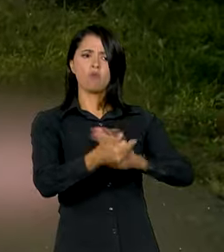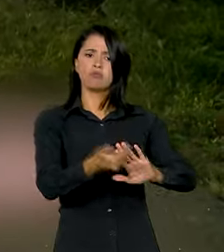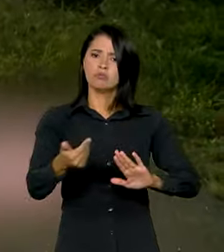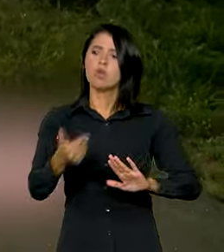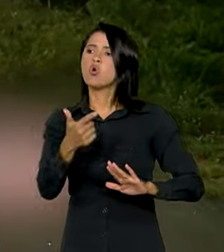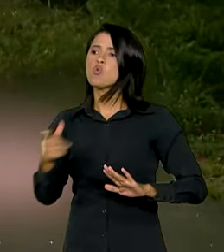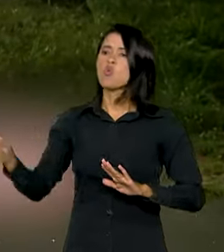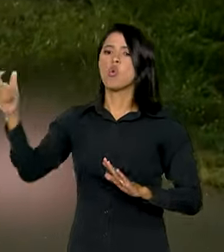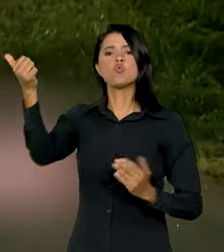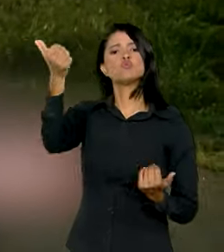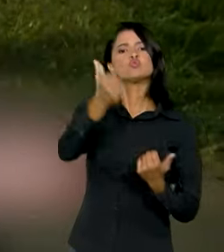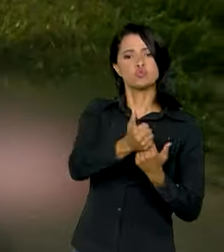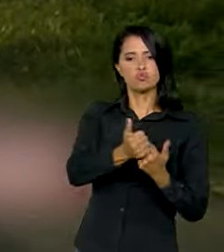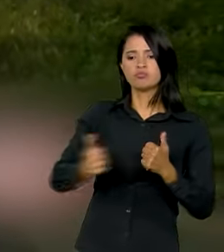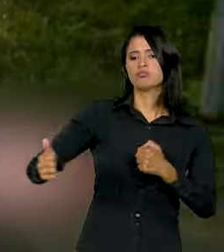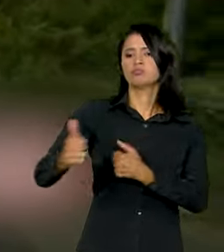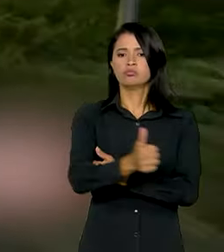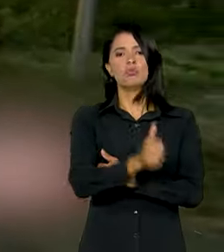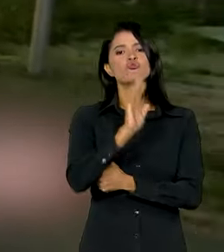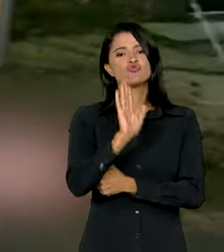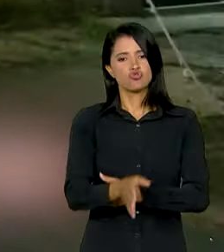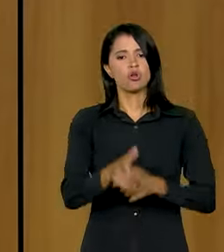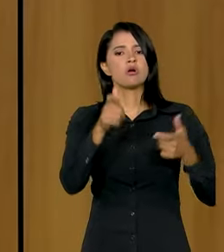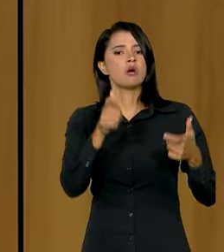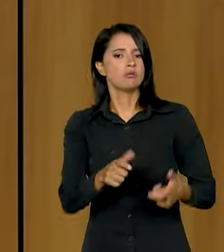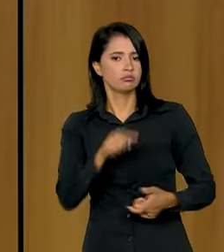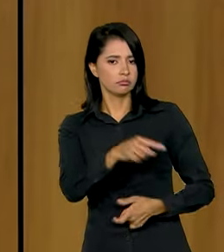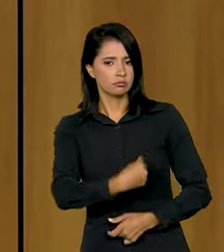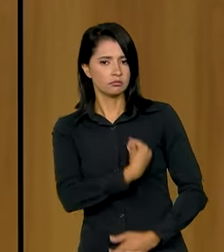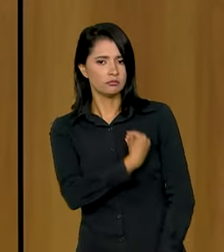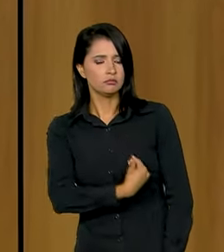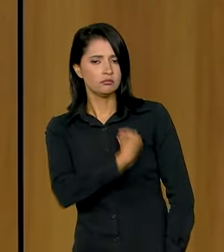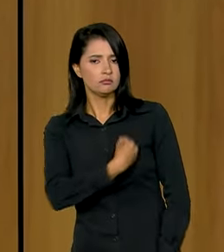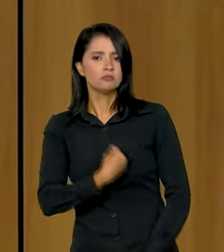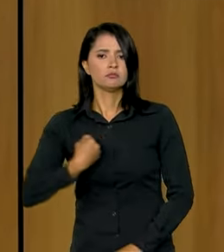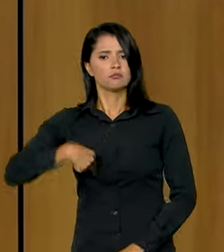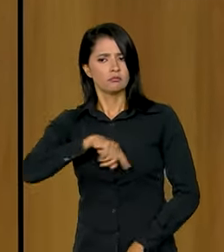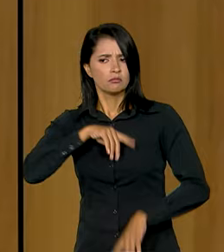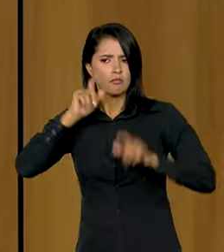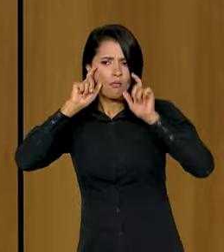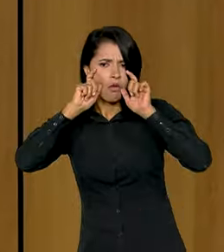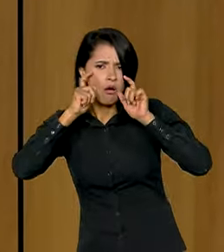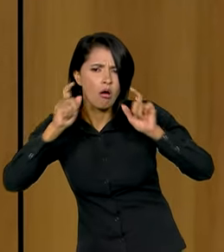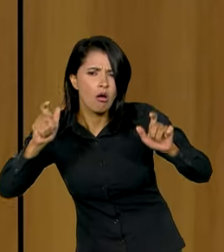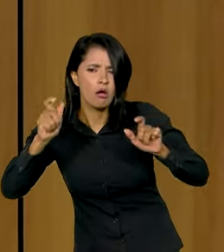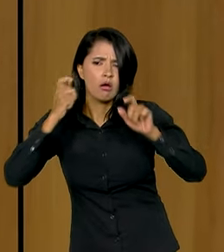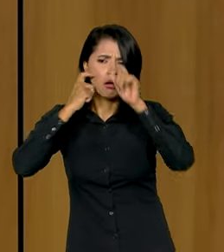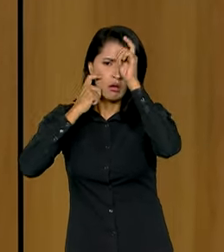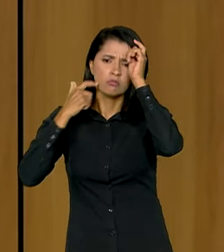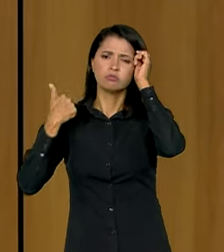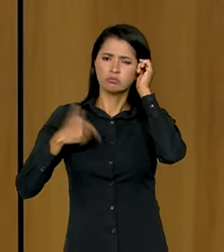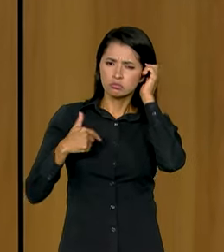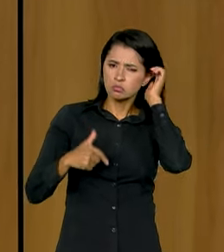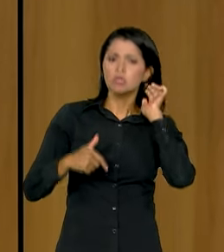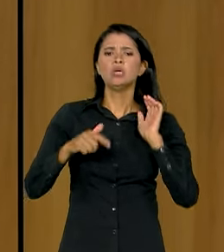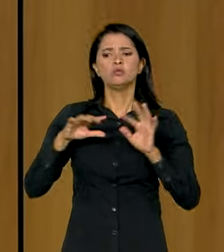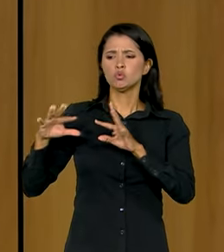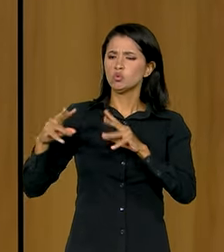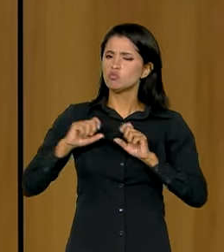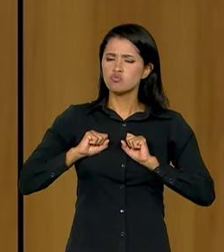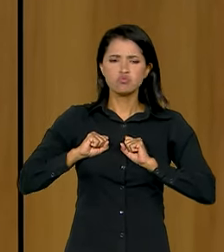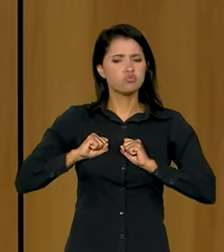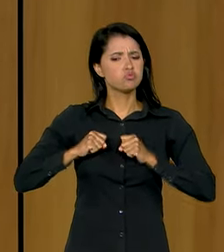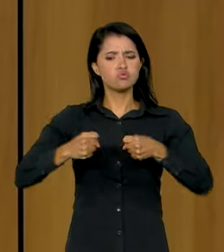escalou um interventor que já está no local. Nós estamos atentos, operantes e todos os